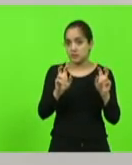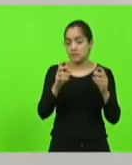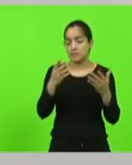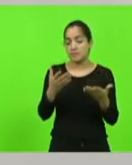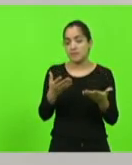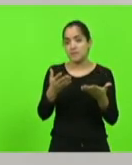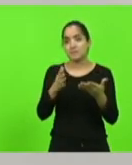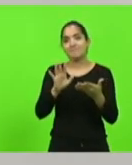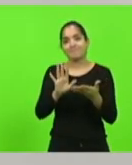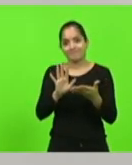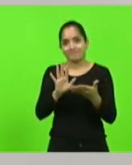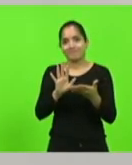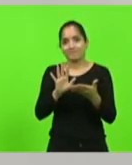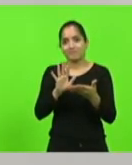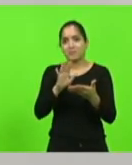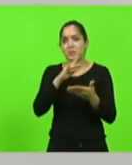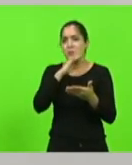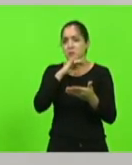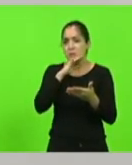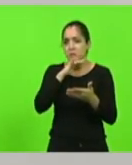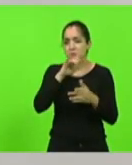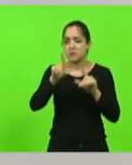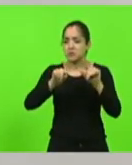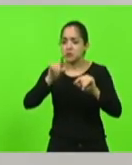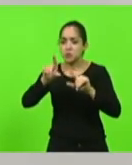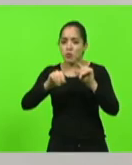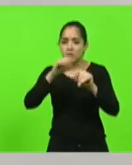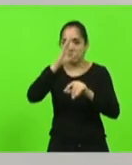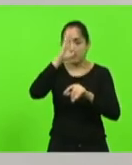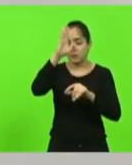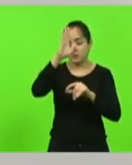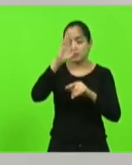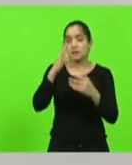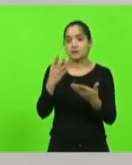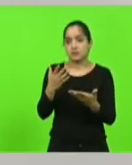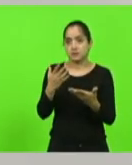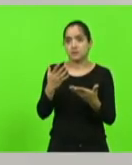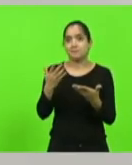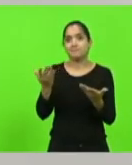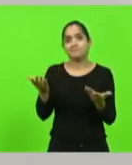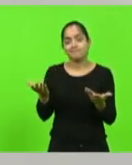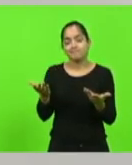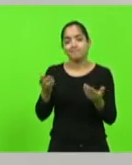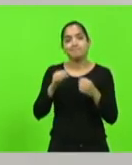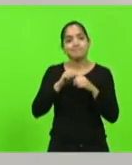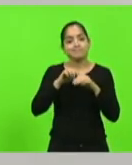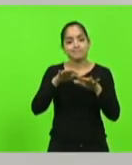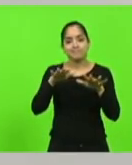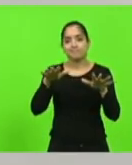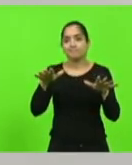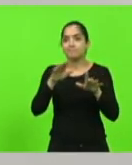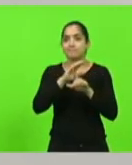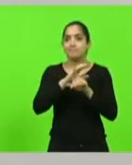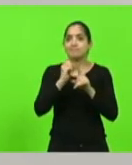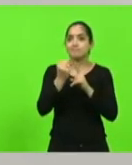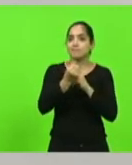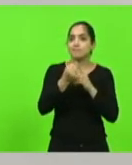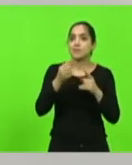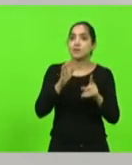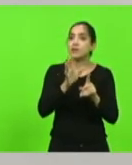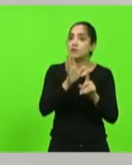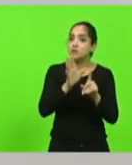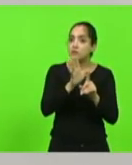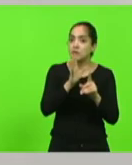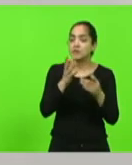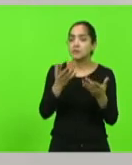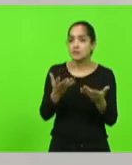nós somos muito ruins em escolher prioridades. E isso, claro, emana para toda a sociedade. A sociedade brasileira também, por